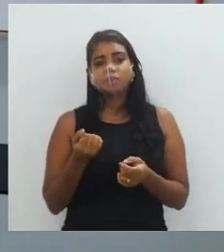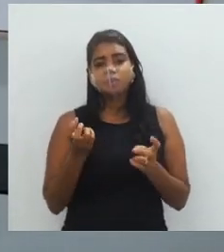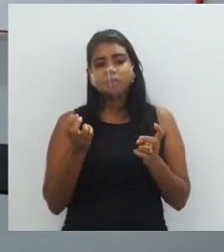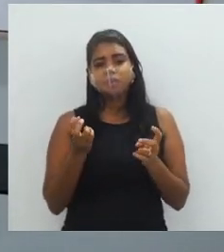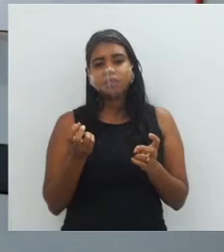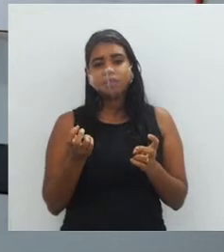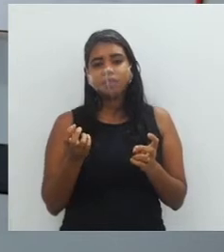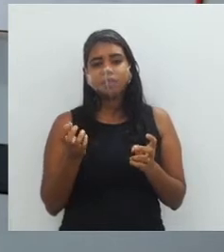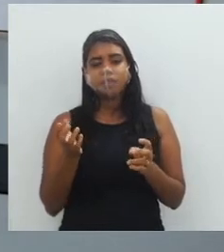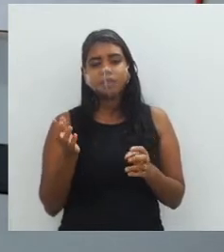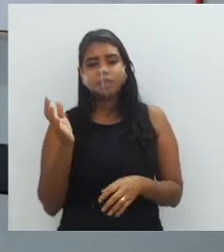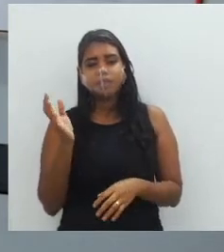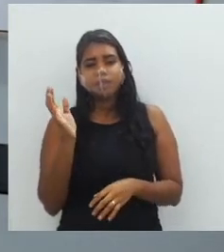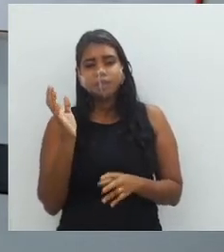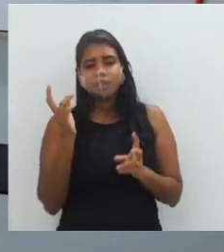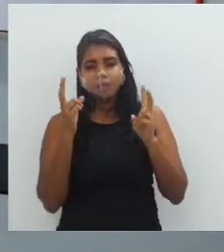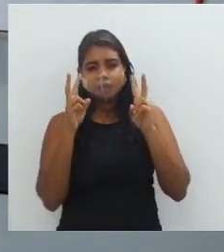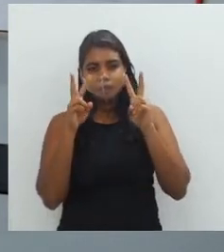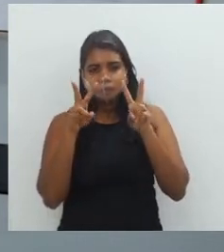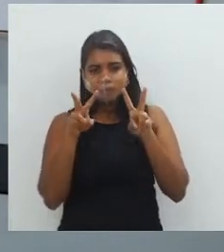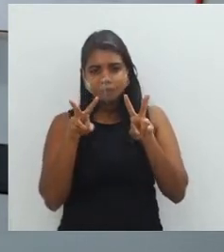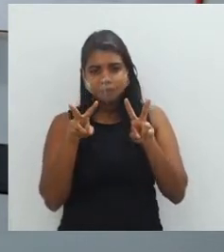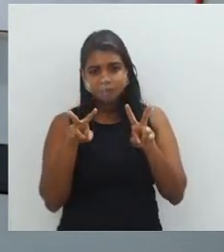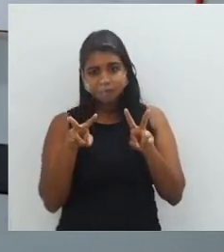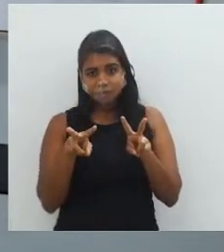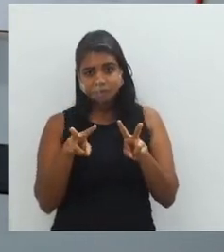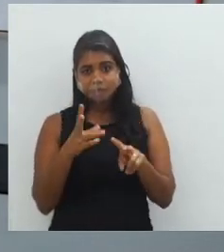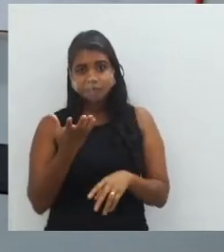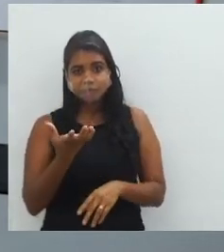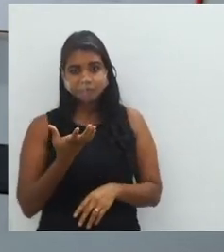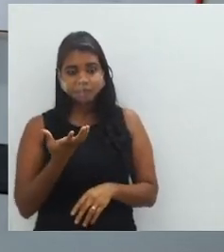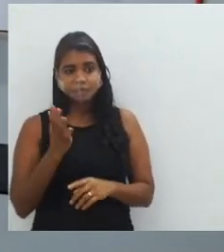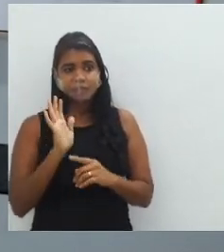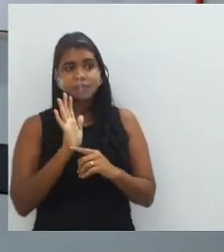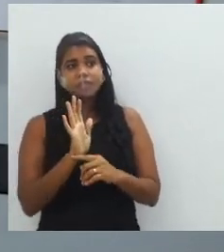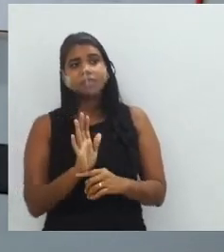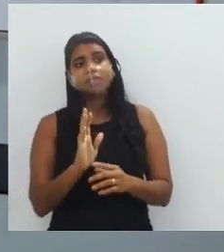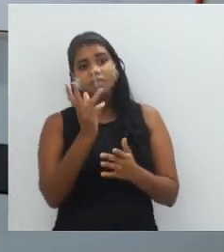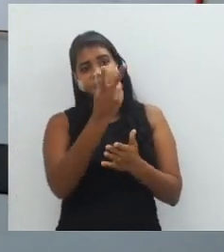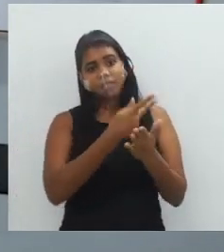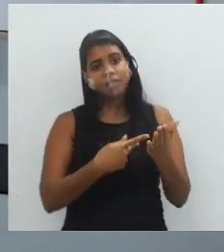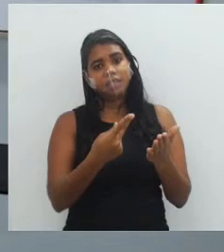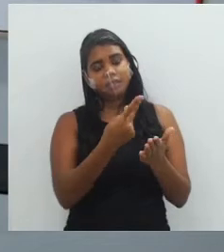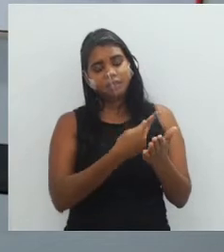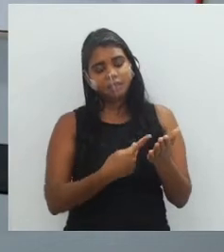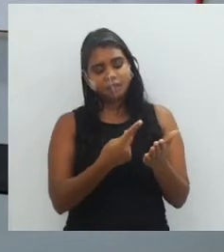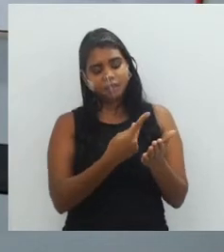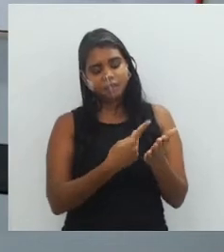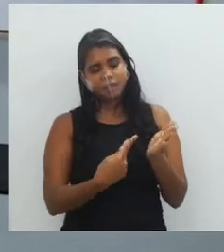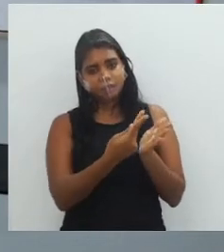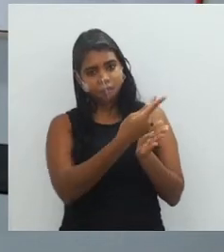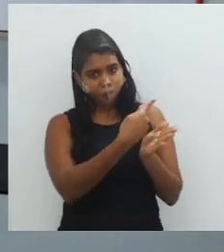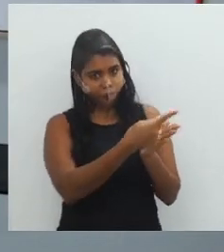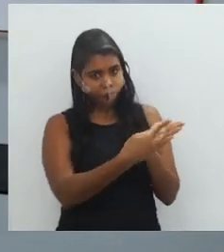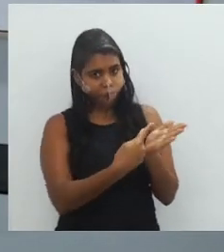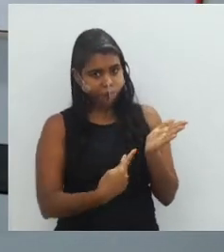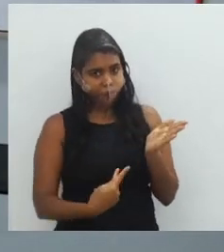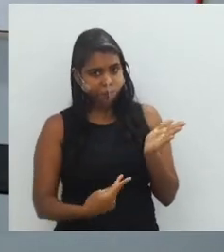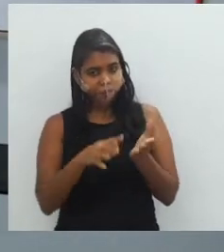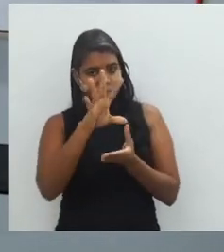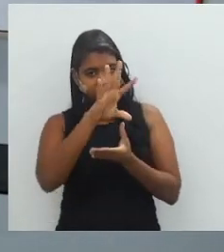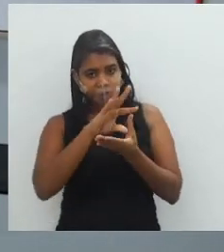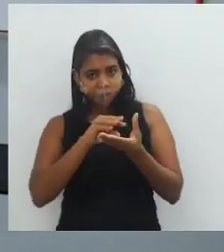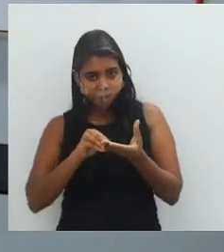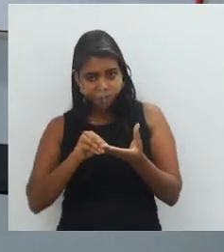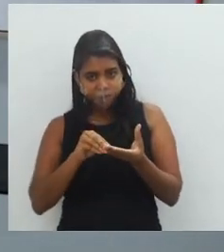daquela superfície que você quer retratar e aí o artista vai fazendo o desenho, copiando